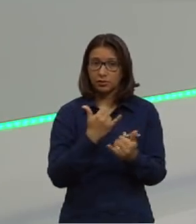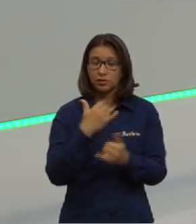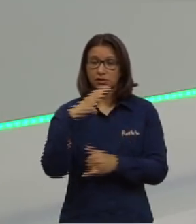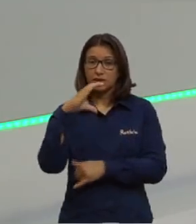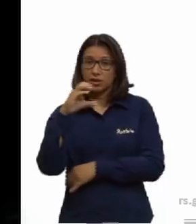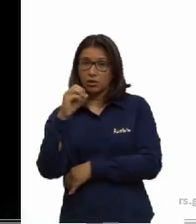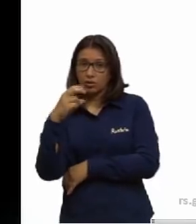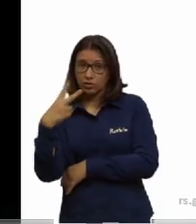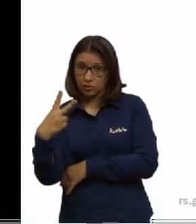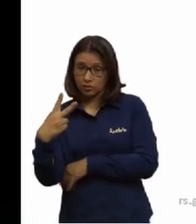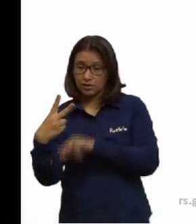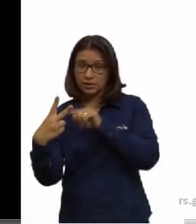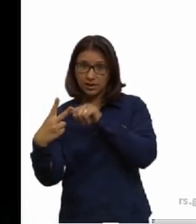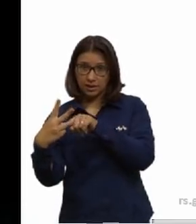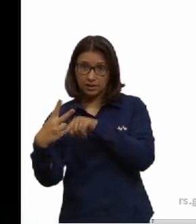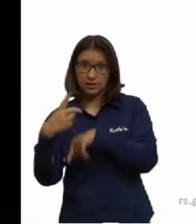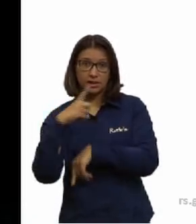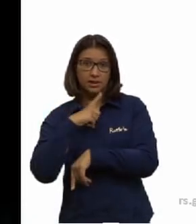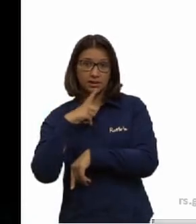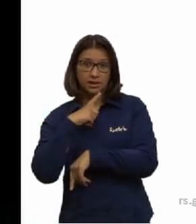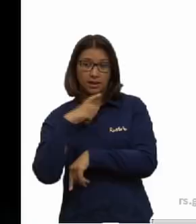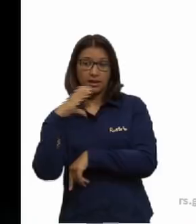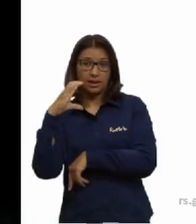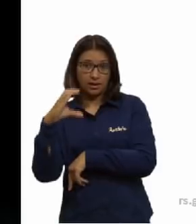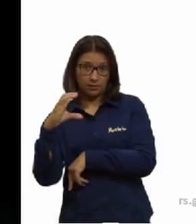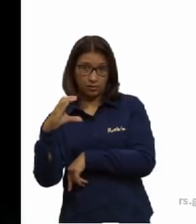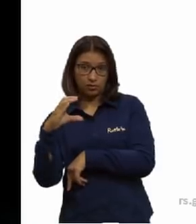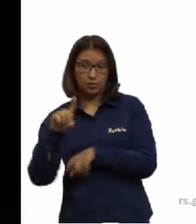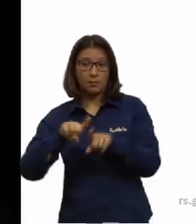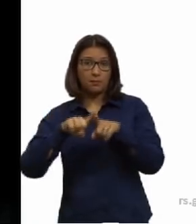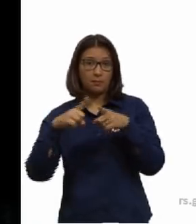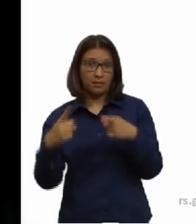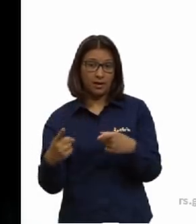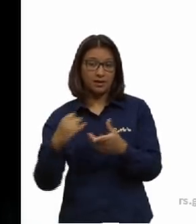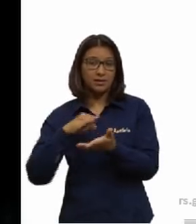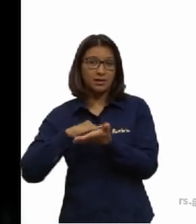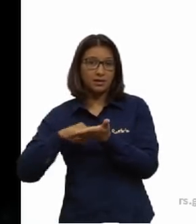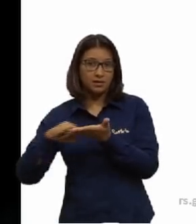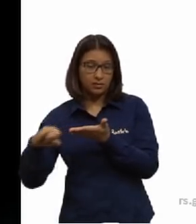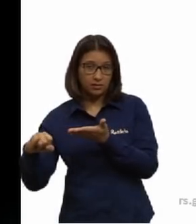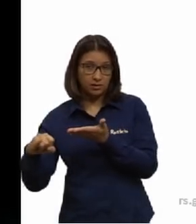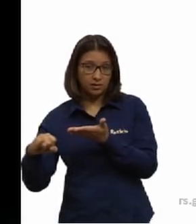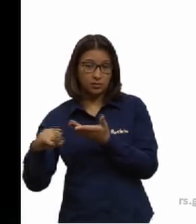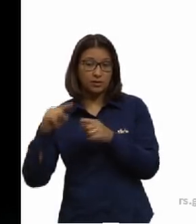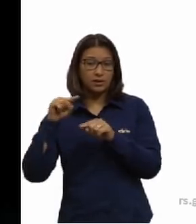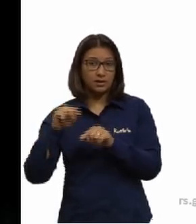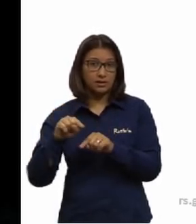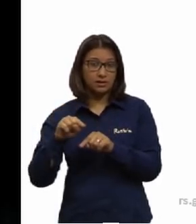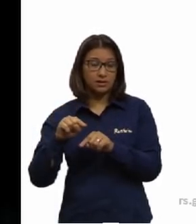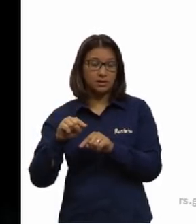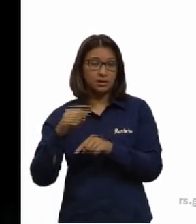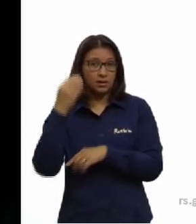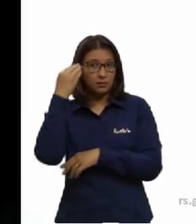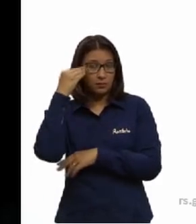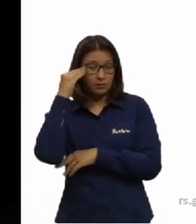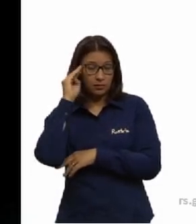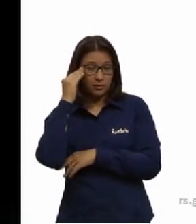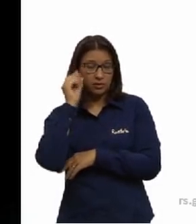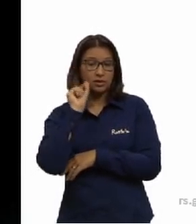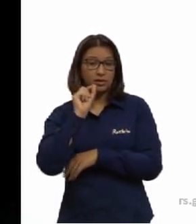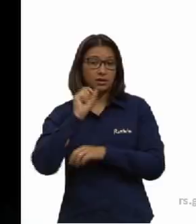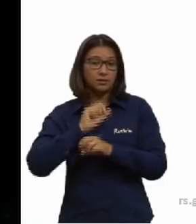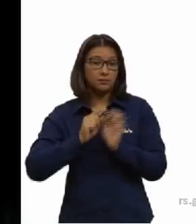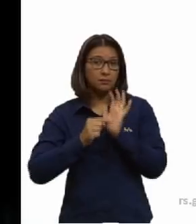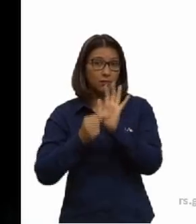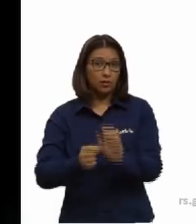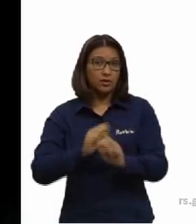mas é inorgânico. Porém, para a maioria delas, né, esse é um raciocínio que nos explica aí claramente o que é